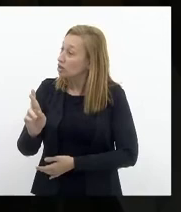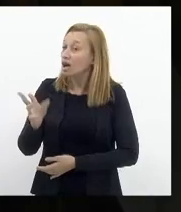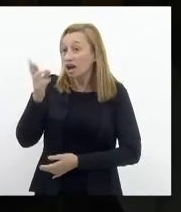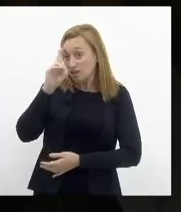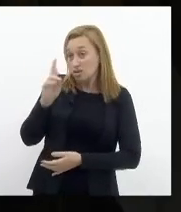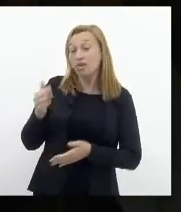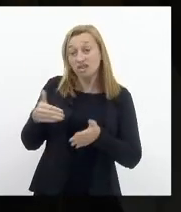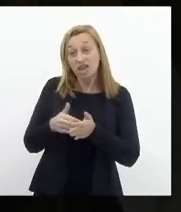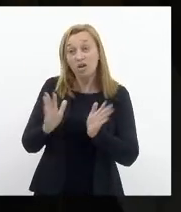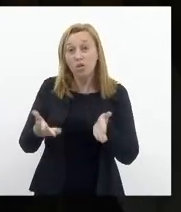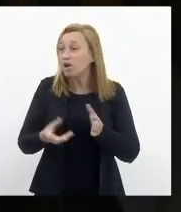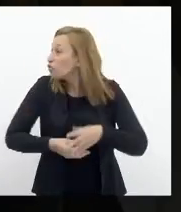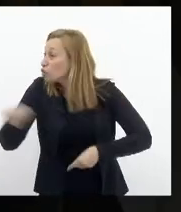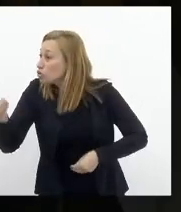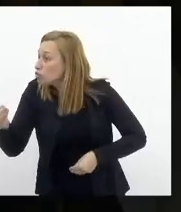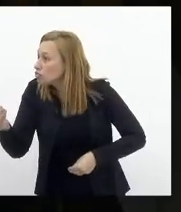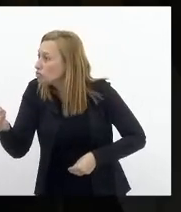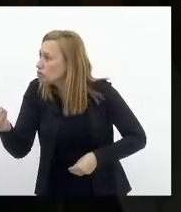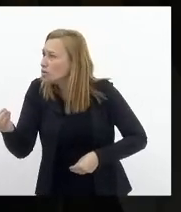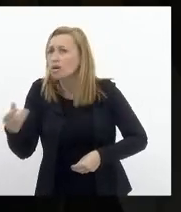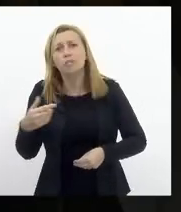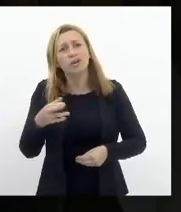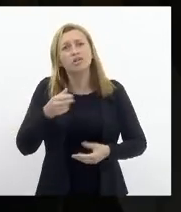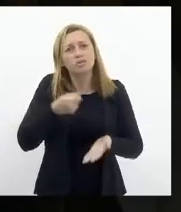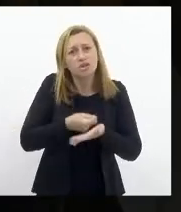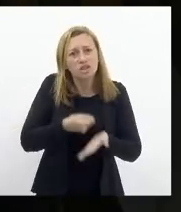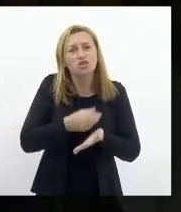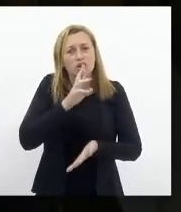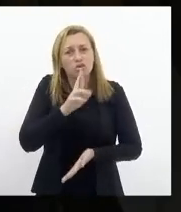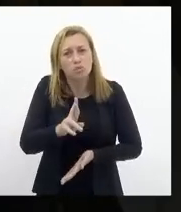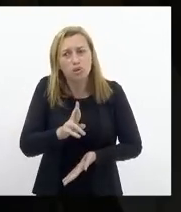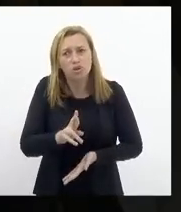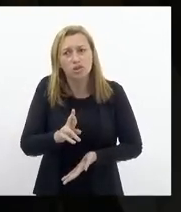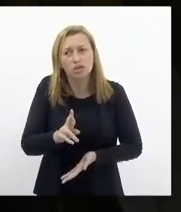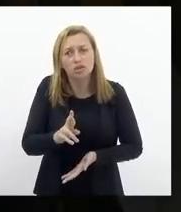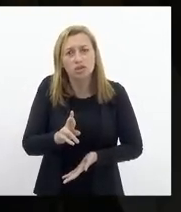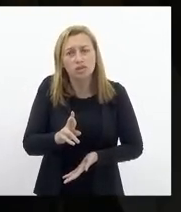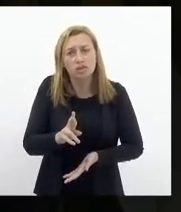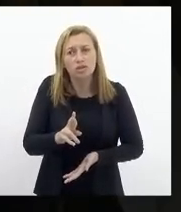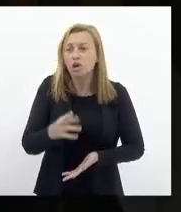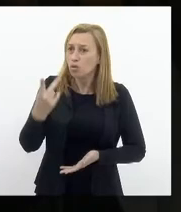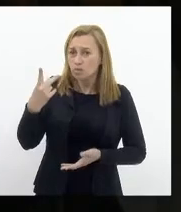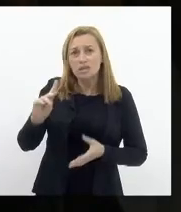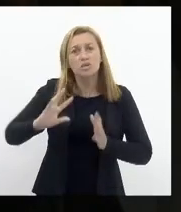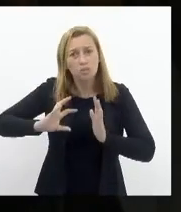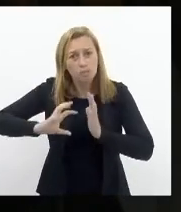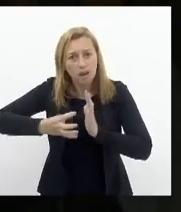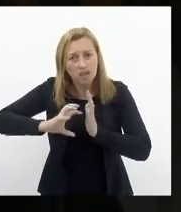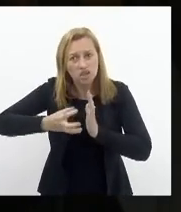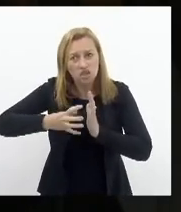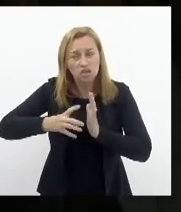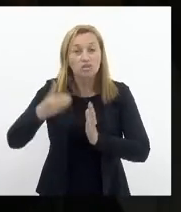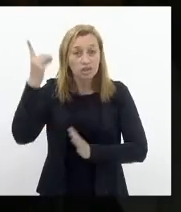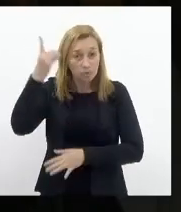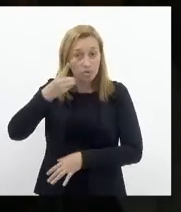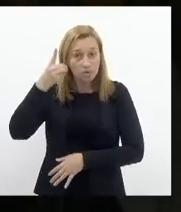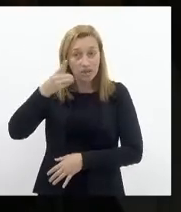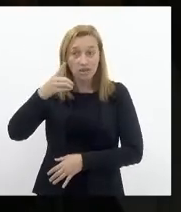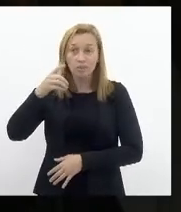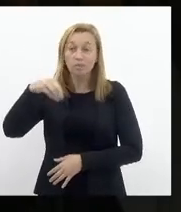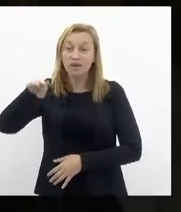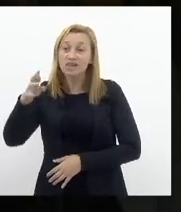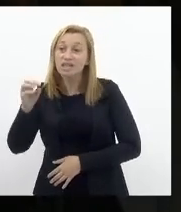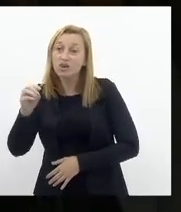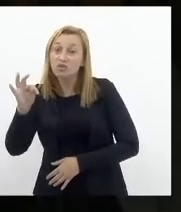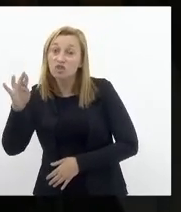agora, fugiu, mas eu exijo uma resposta. O seu partido, o deputado Marcelo Freixo e sua